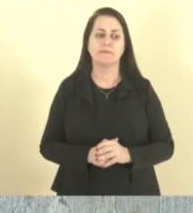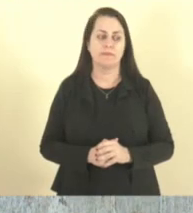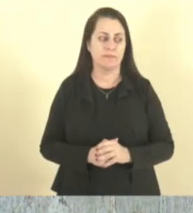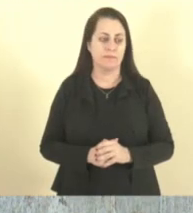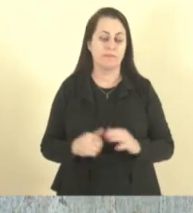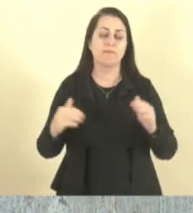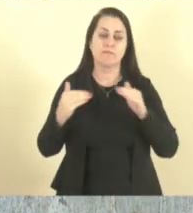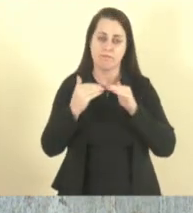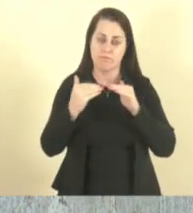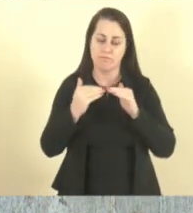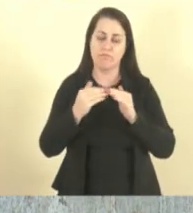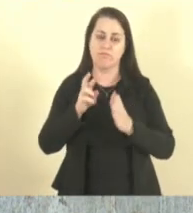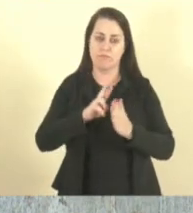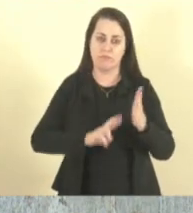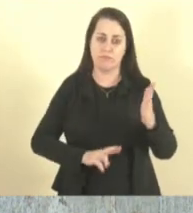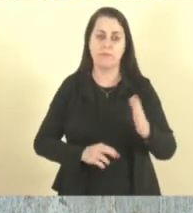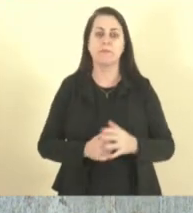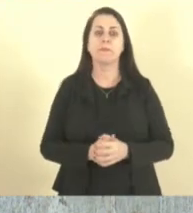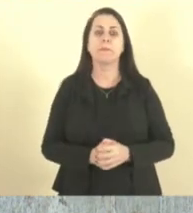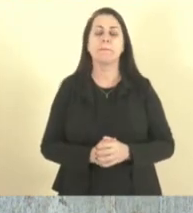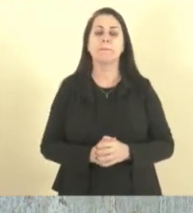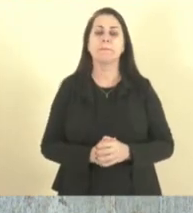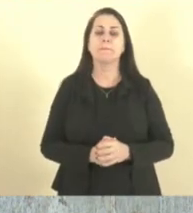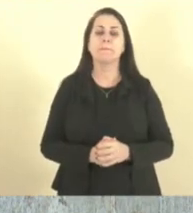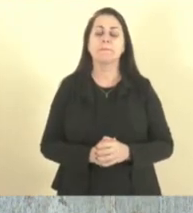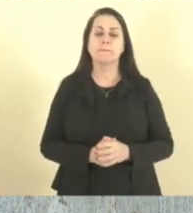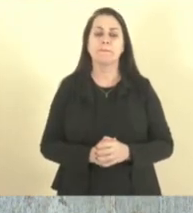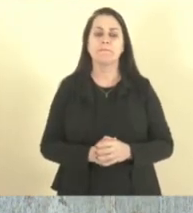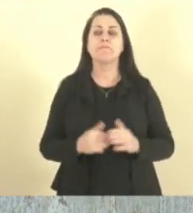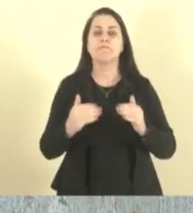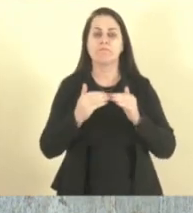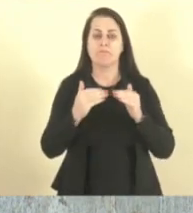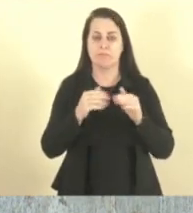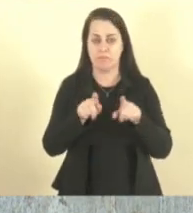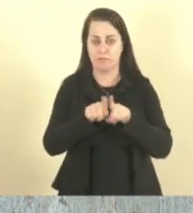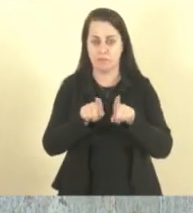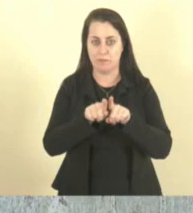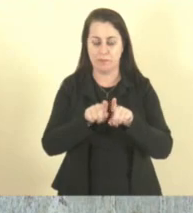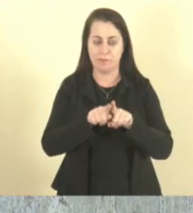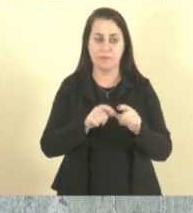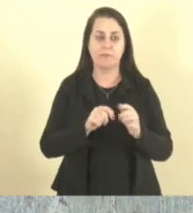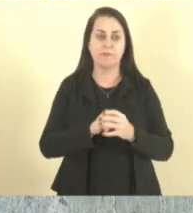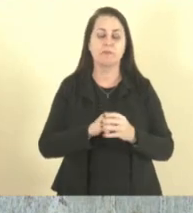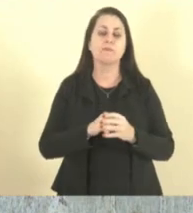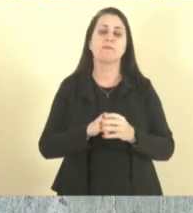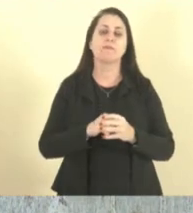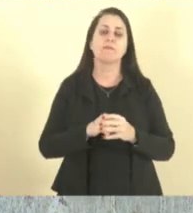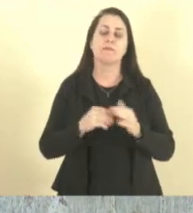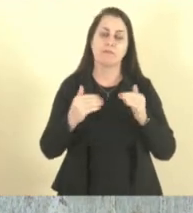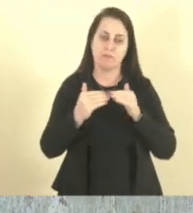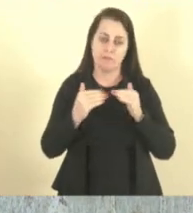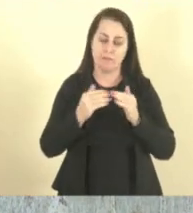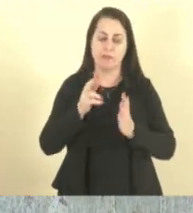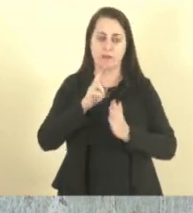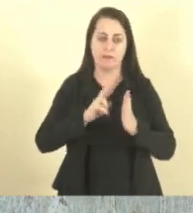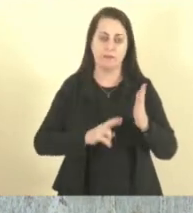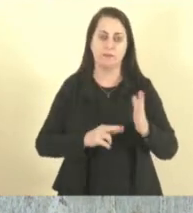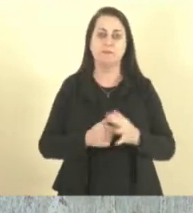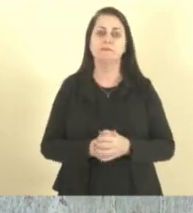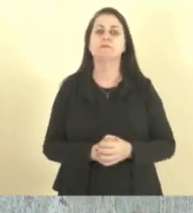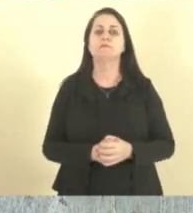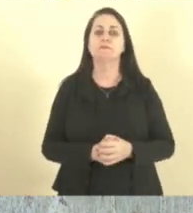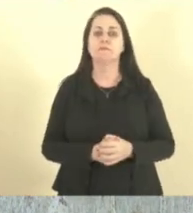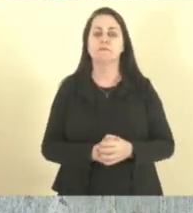Eu voto com o relator. Com o relator, deputado Lucas Caramussa. Voto com o relator, presidente. deputada Raquel. Eu também acompanho o relator. Com o